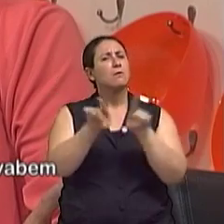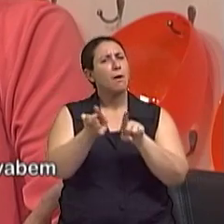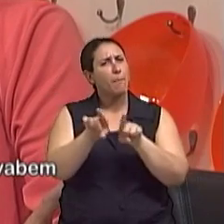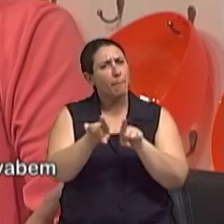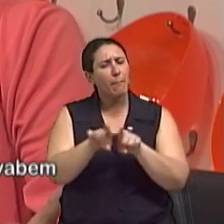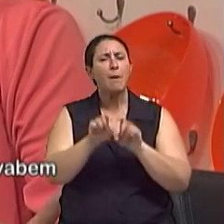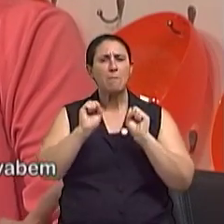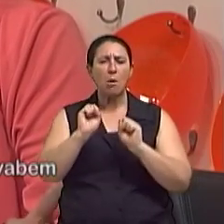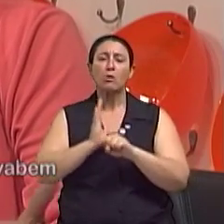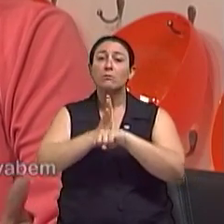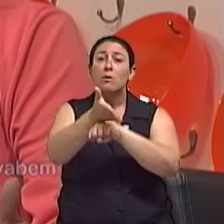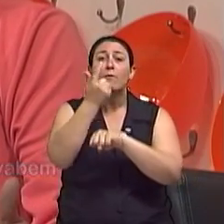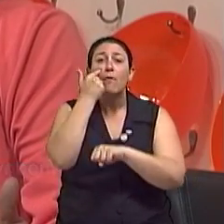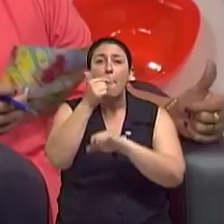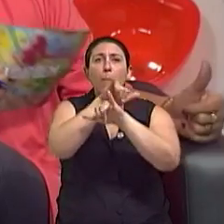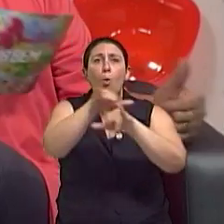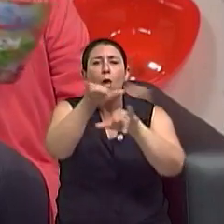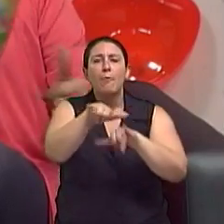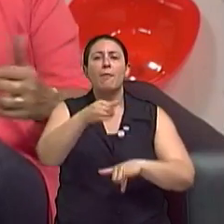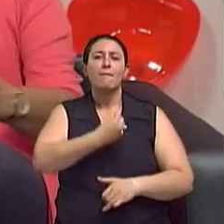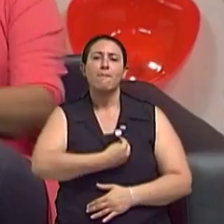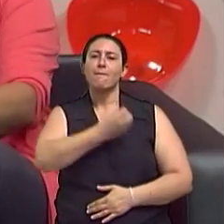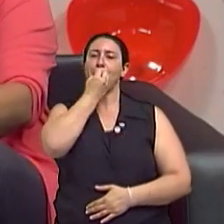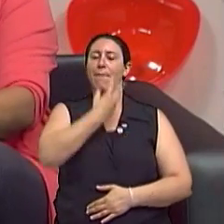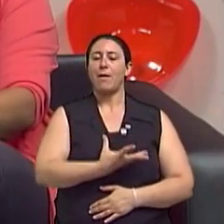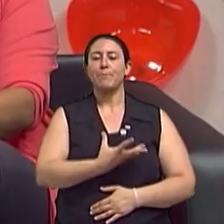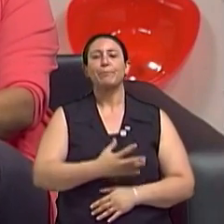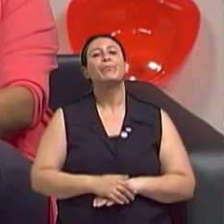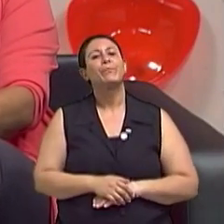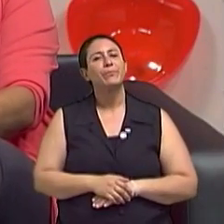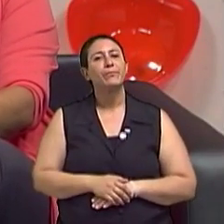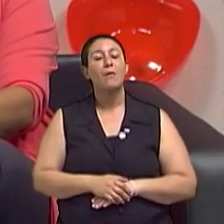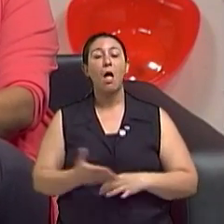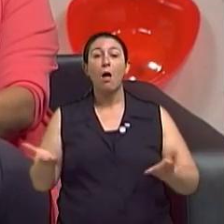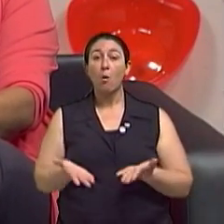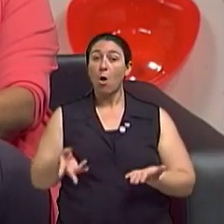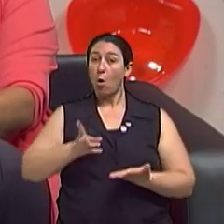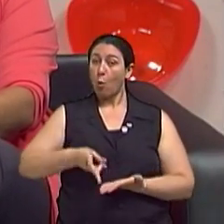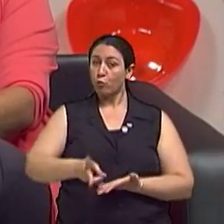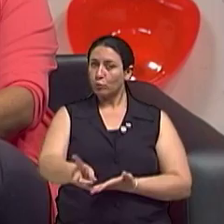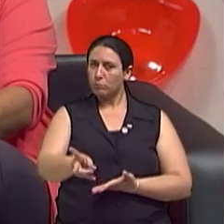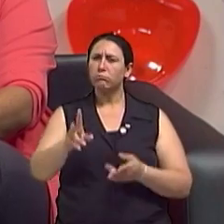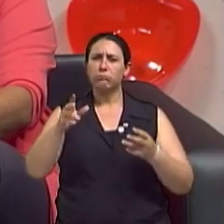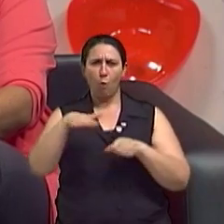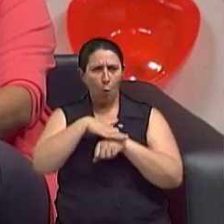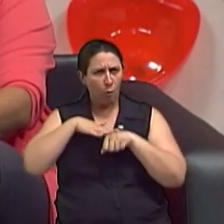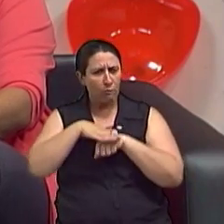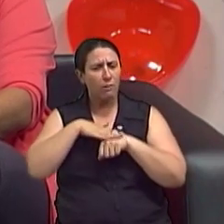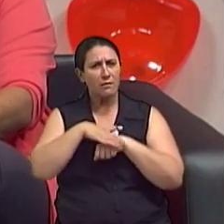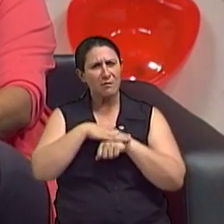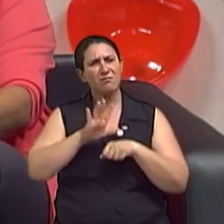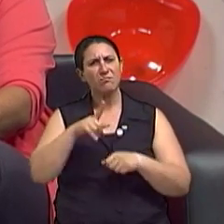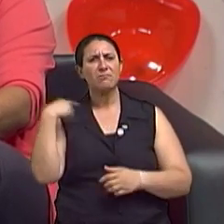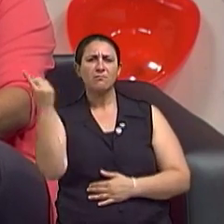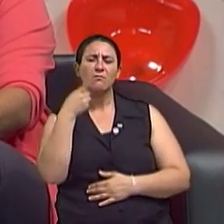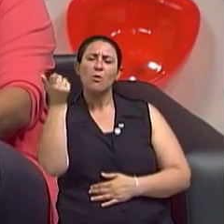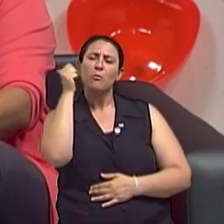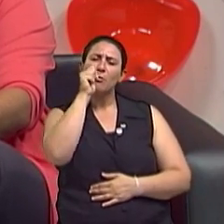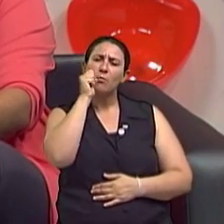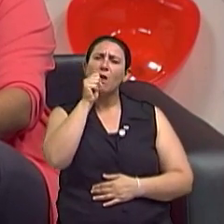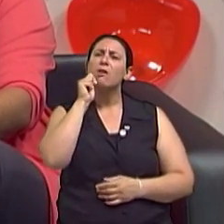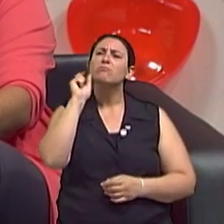programa Viva Bem. Continuamos nossa conversa sobre mulheres que fizeram história com a